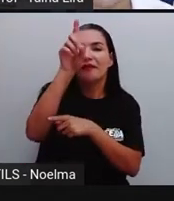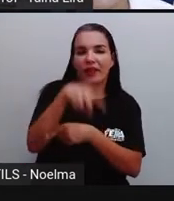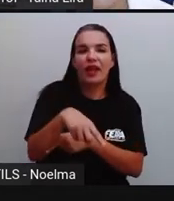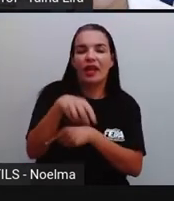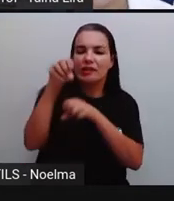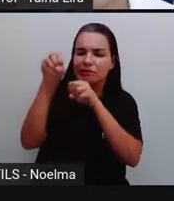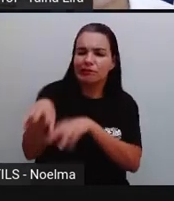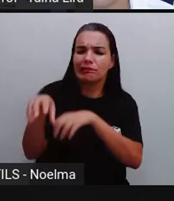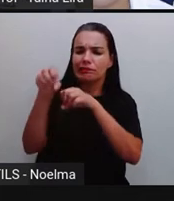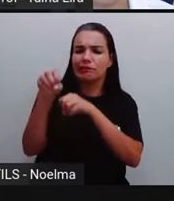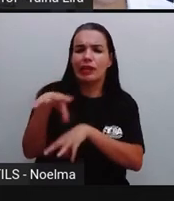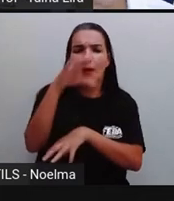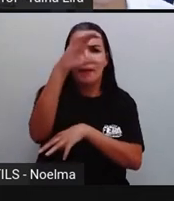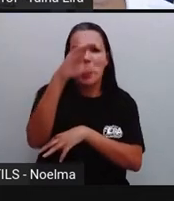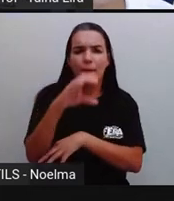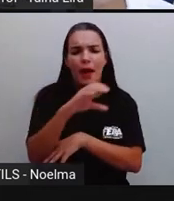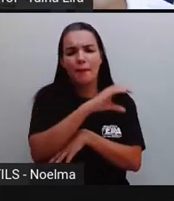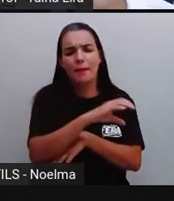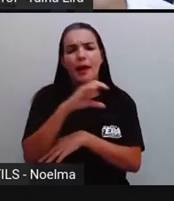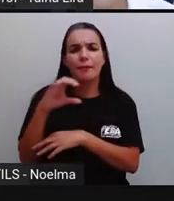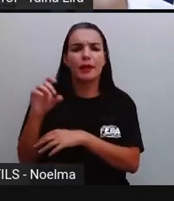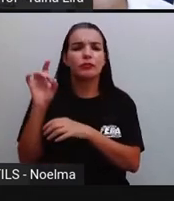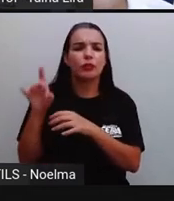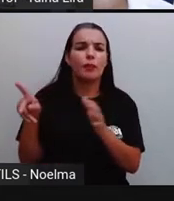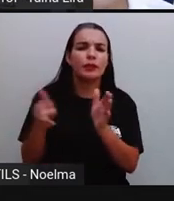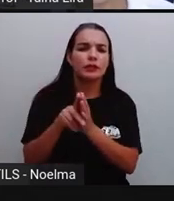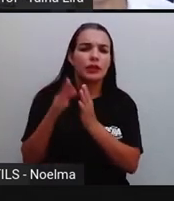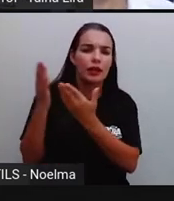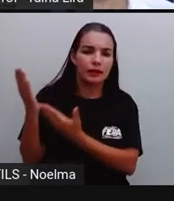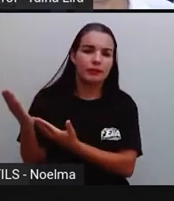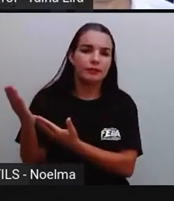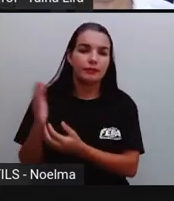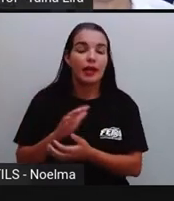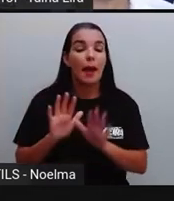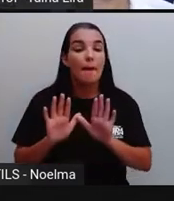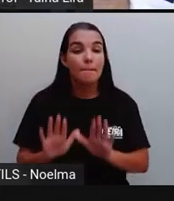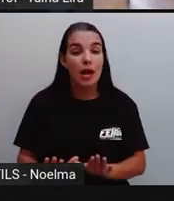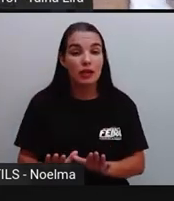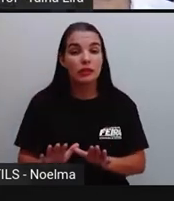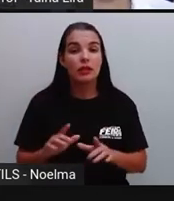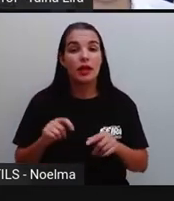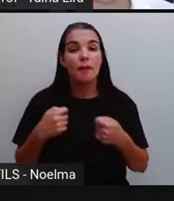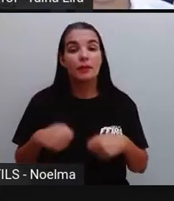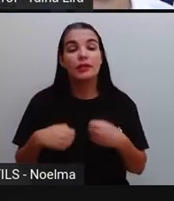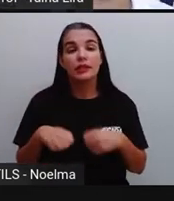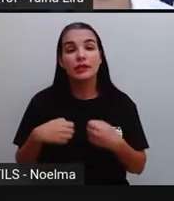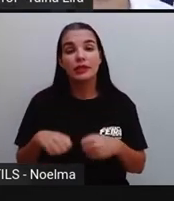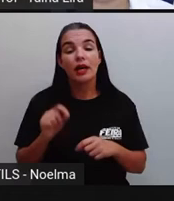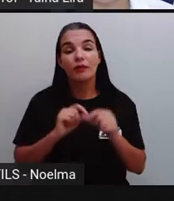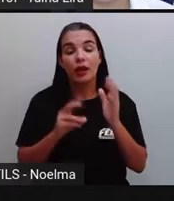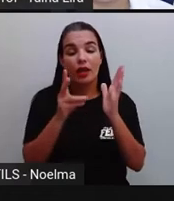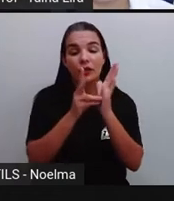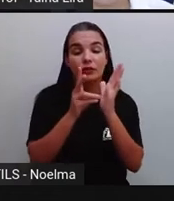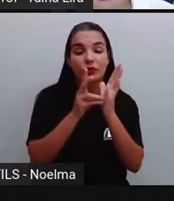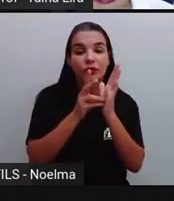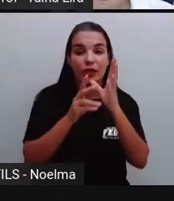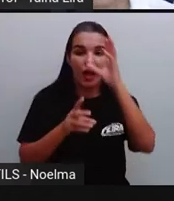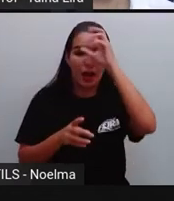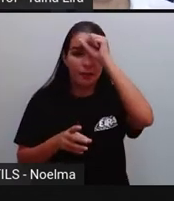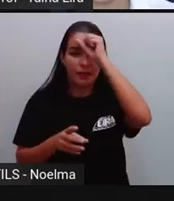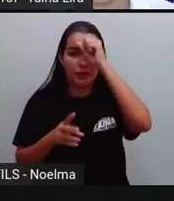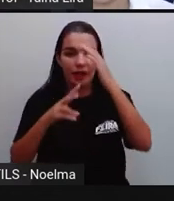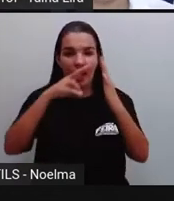né, catequizar é o mesmo que ensinar a fé deles, tá? Só que, para isso, os indígenas iriam precisar, né, ler